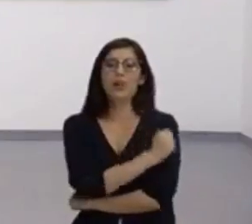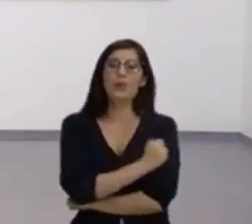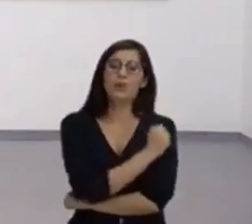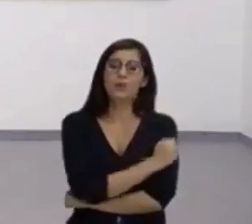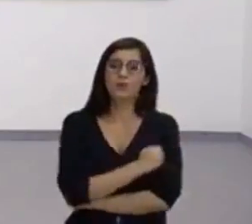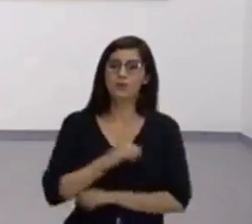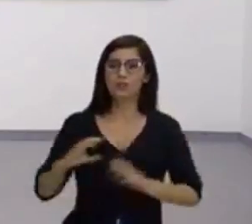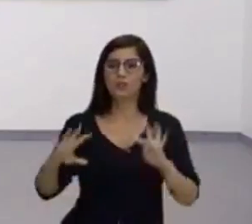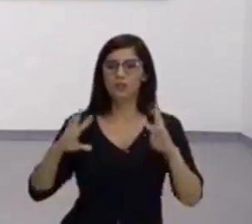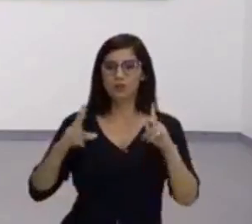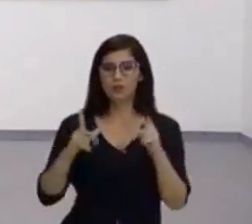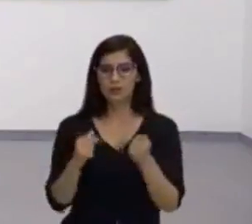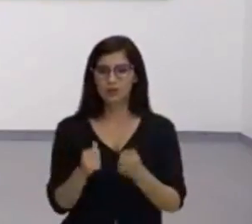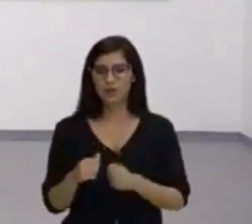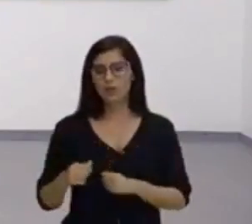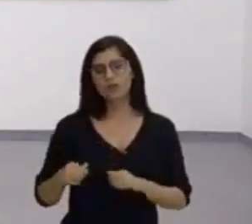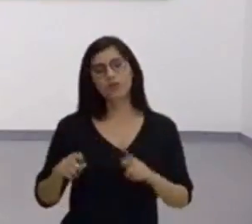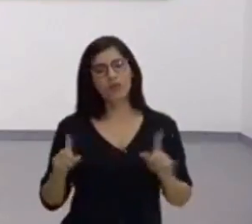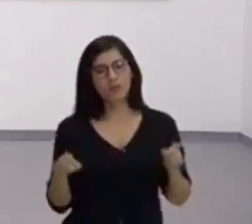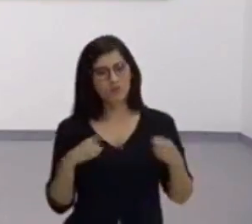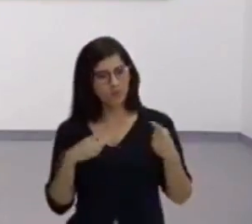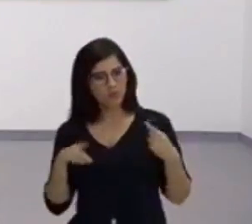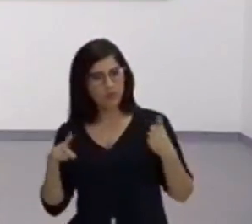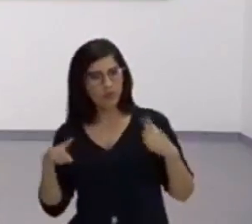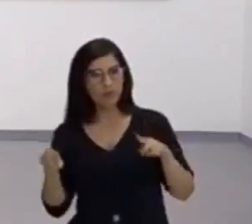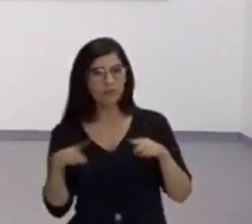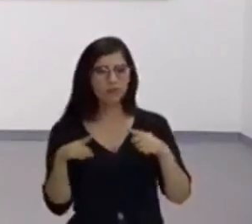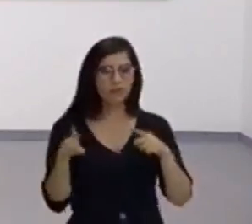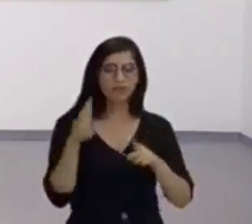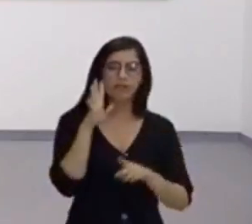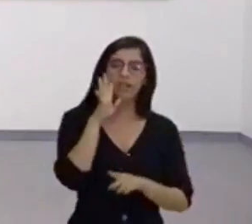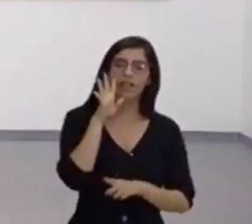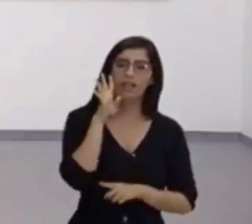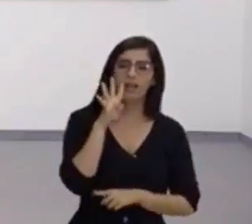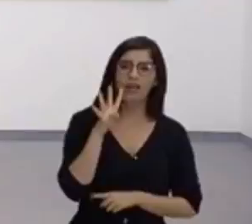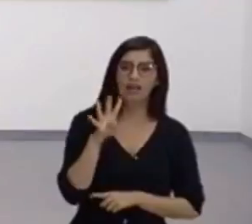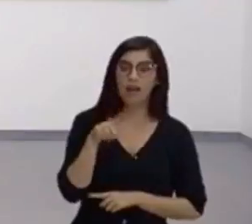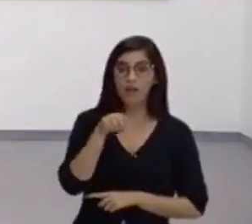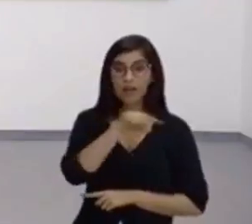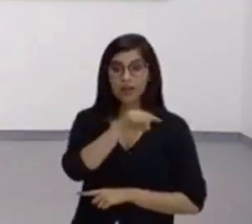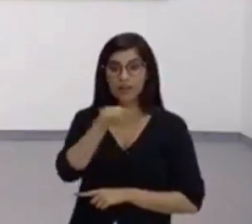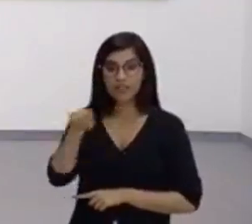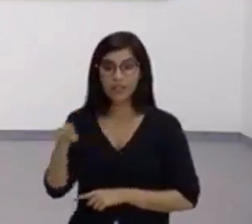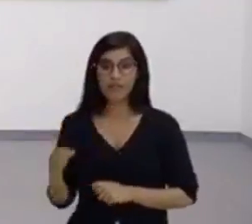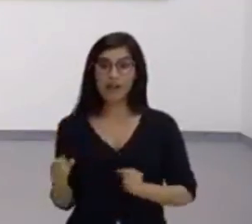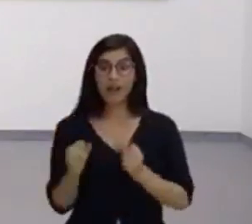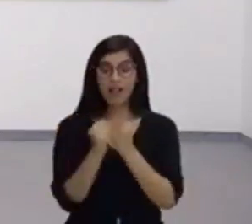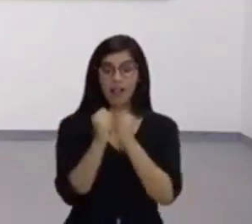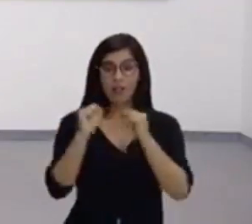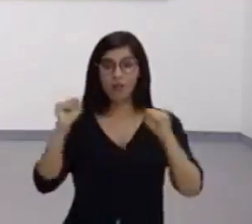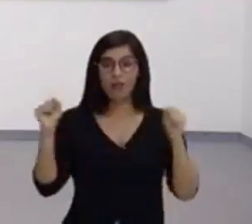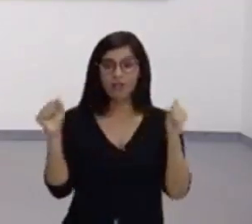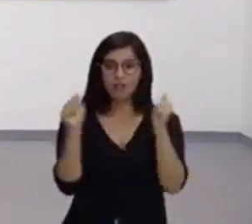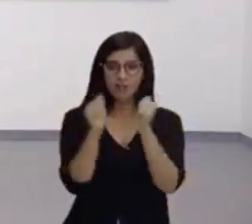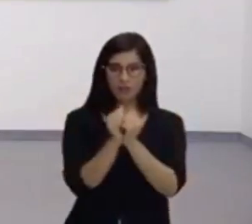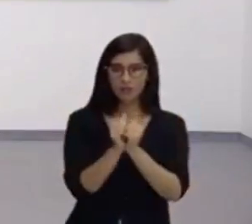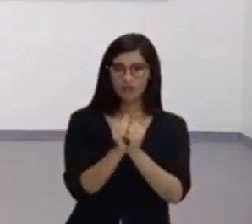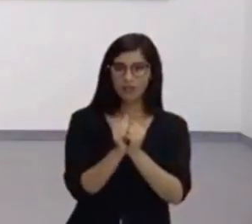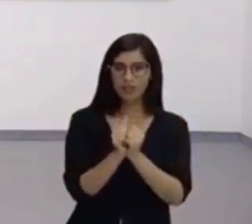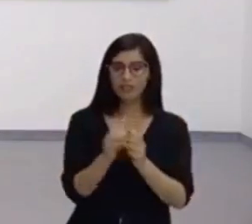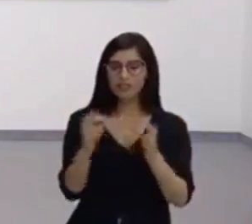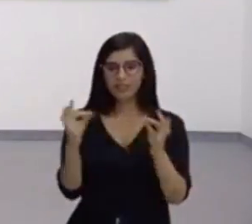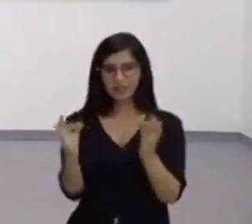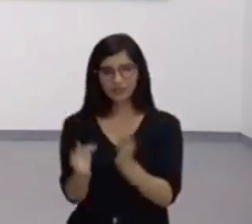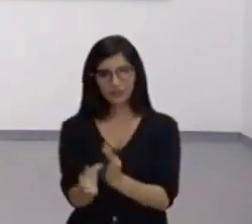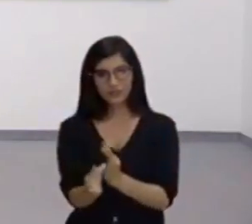alunos. Vamos alongar? Mas vamos colocar uma música bem bacana aí para você e você vai alongar junto comigo. Está certo? Vamos lá, olha